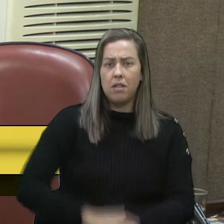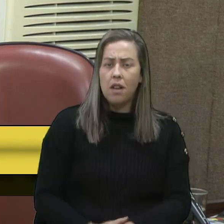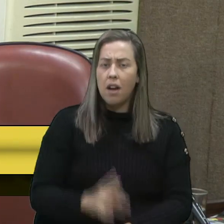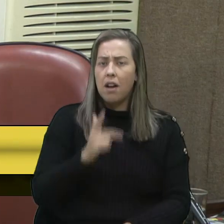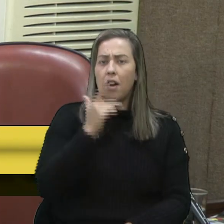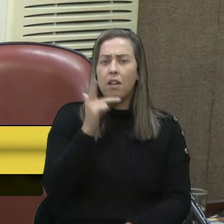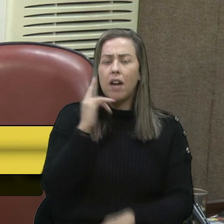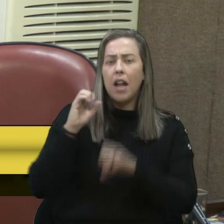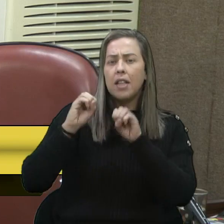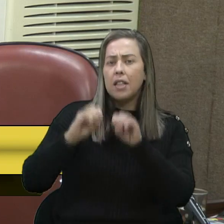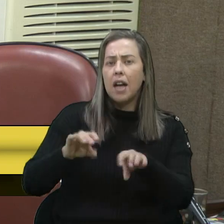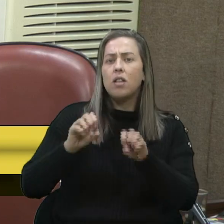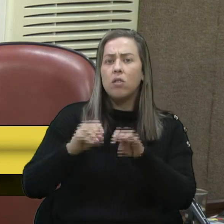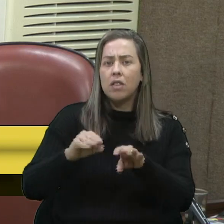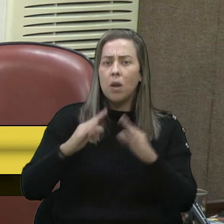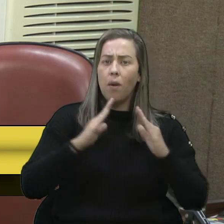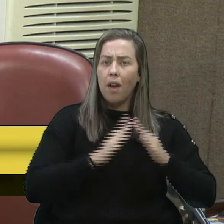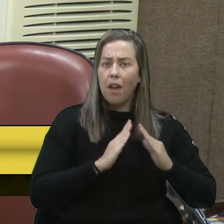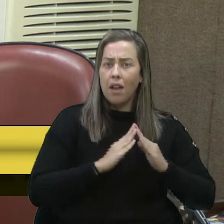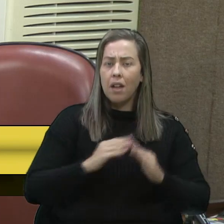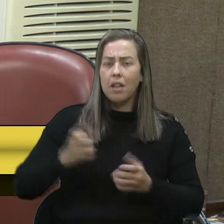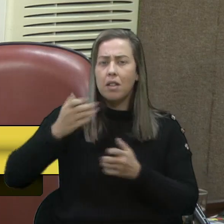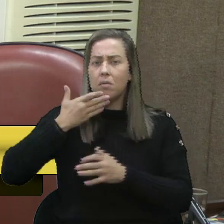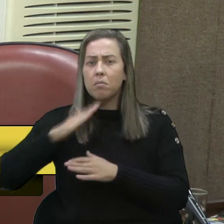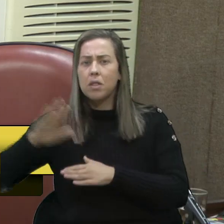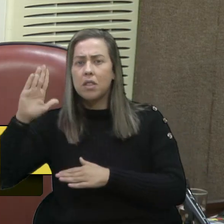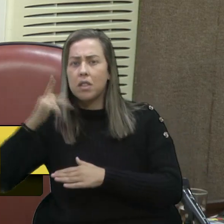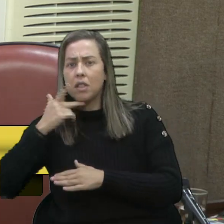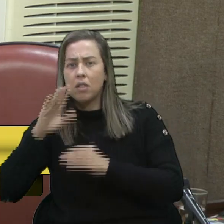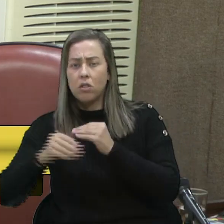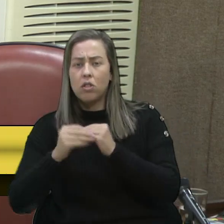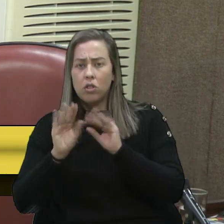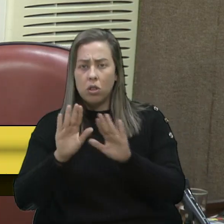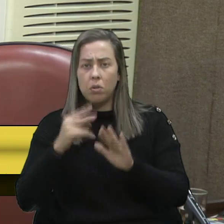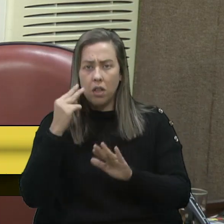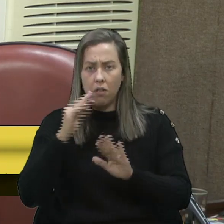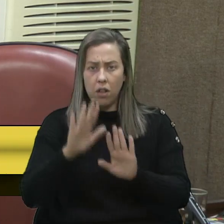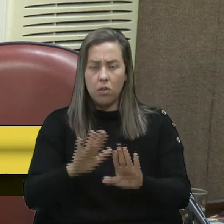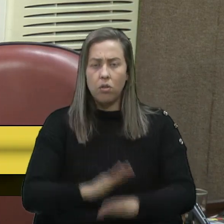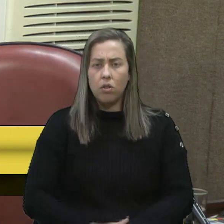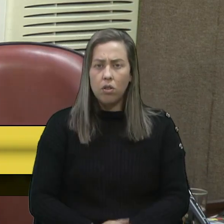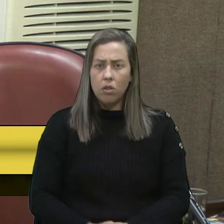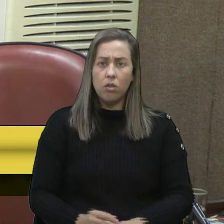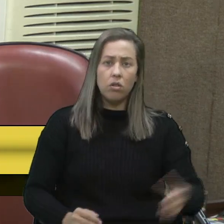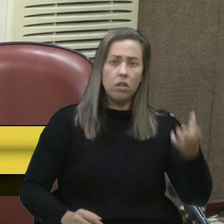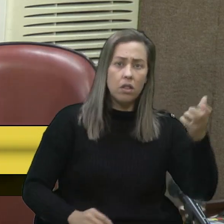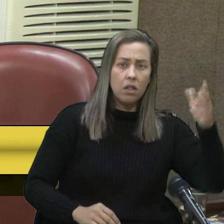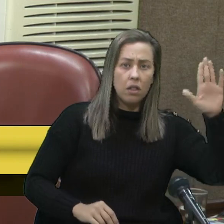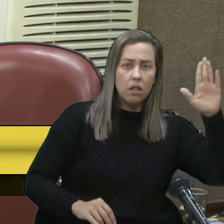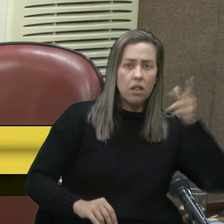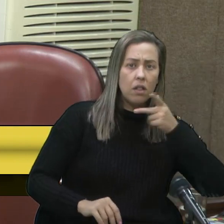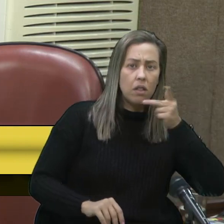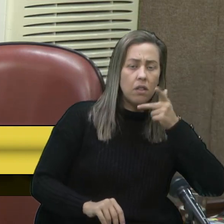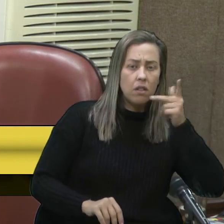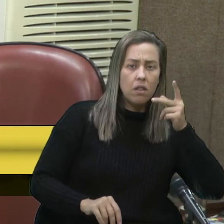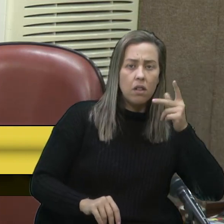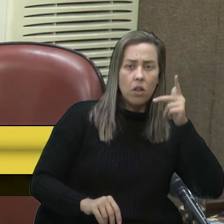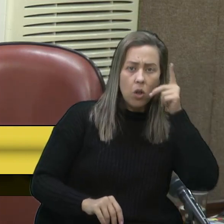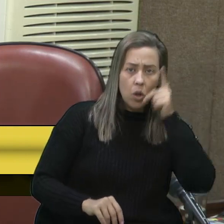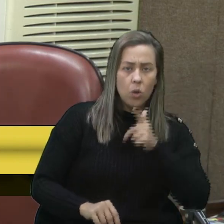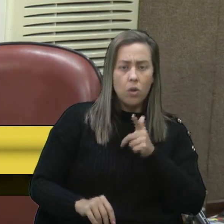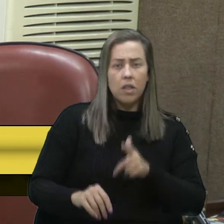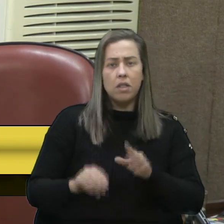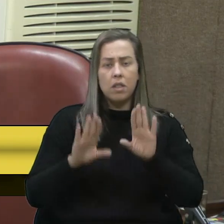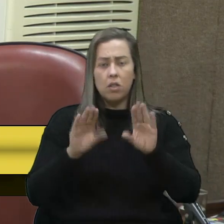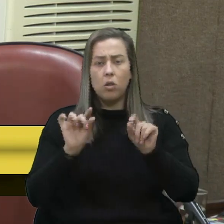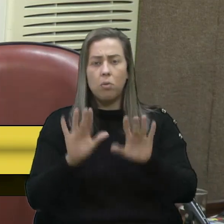fala da educação domiciliar. Peço uma parte, vereadora. Já lhe concedo, vereador. Peço uma parte, vereadora Estela. Já lhe concedo,